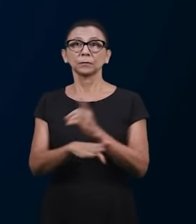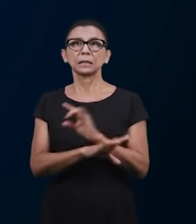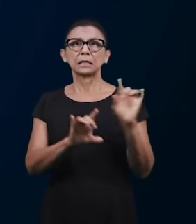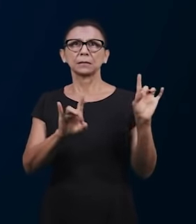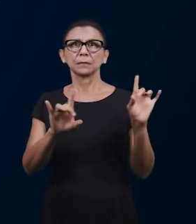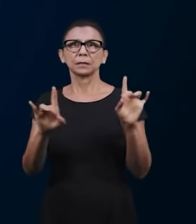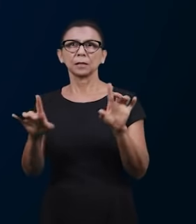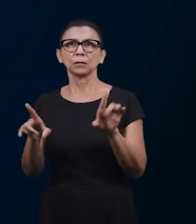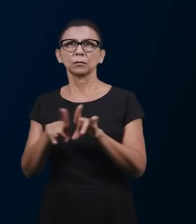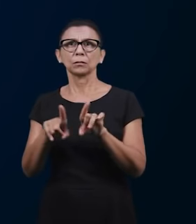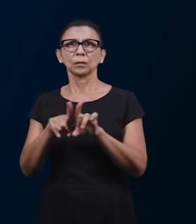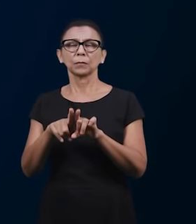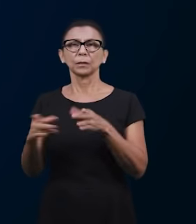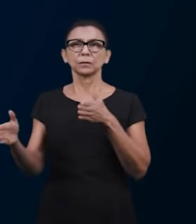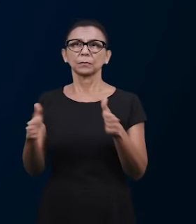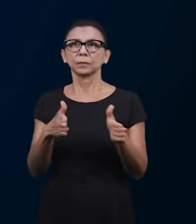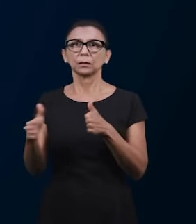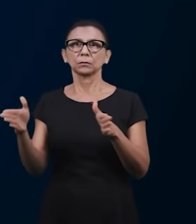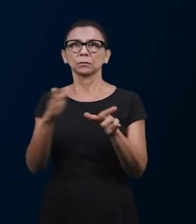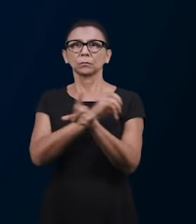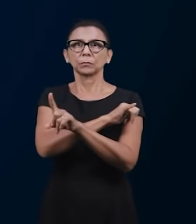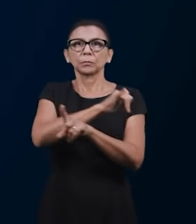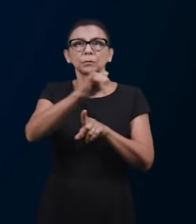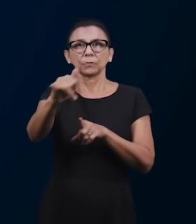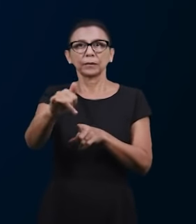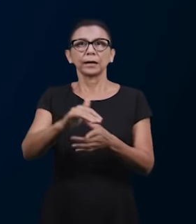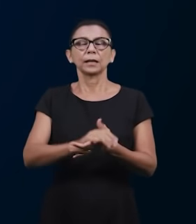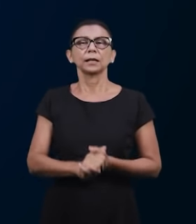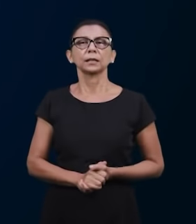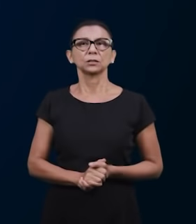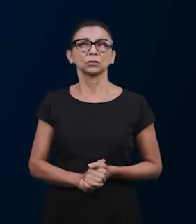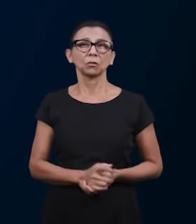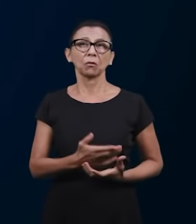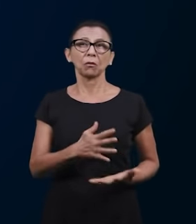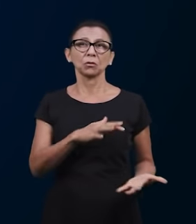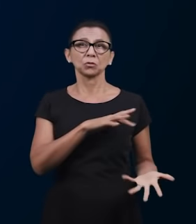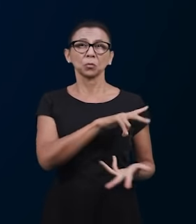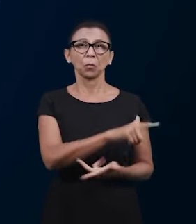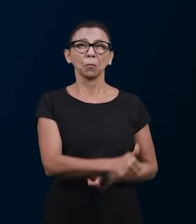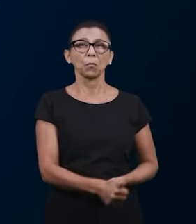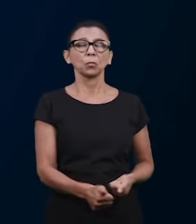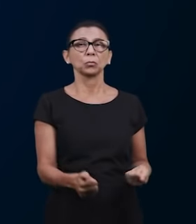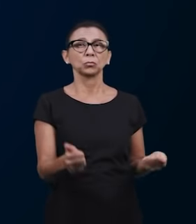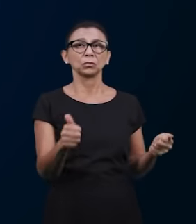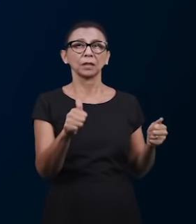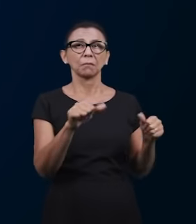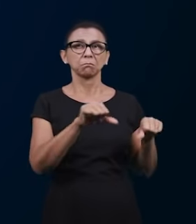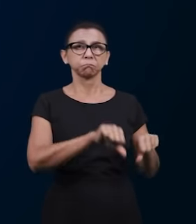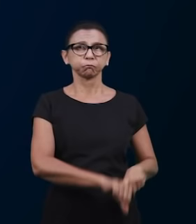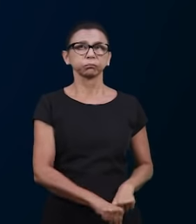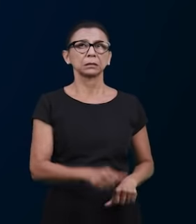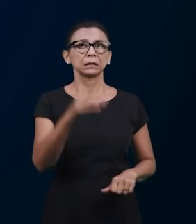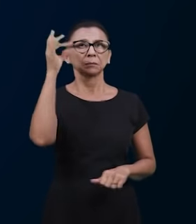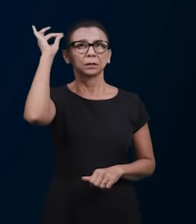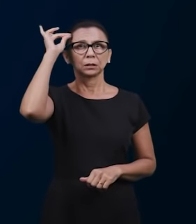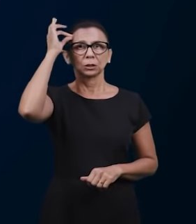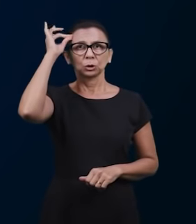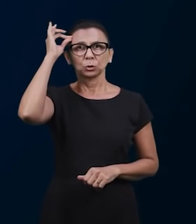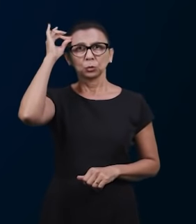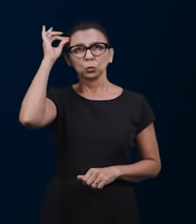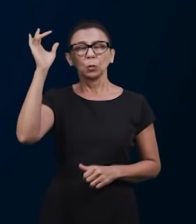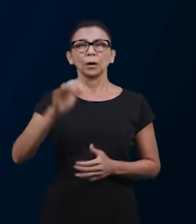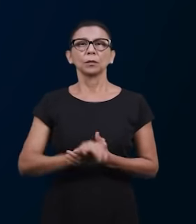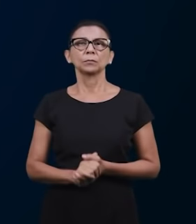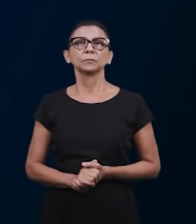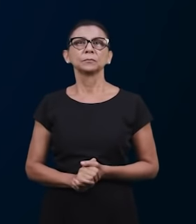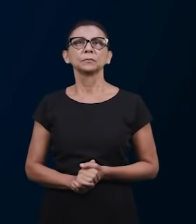sobretudo neste tempo, neste momento profético, onde há muita fielidade espiritual, vemos muitas congregações